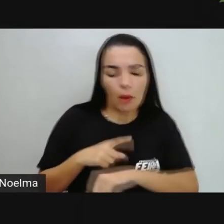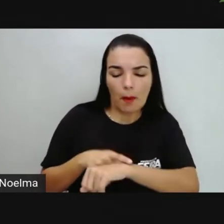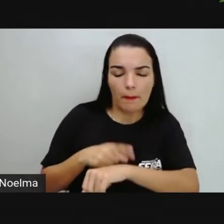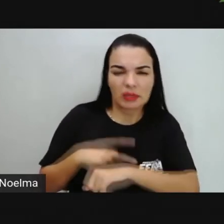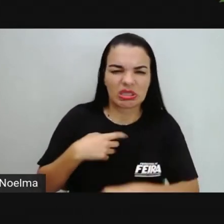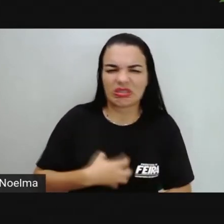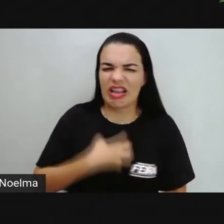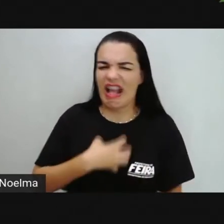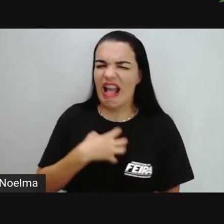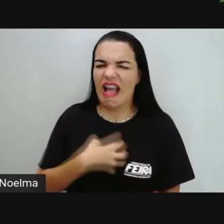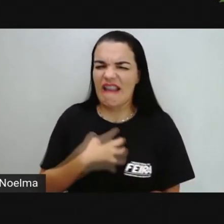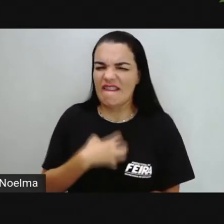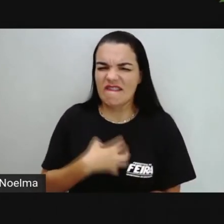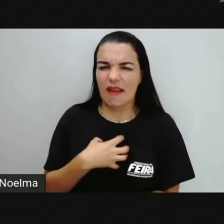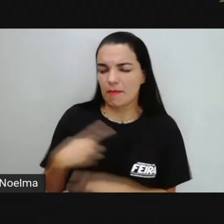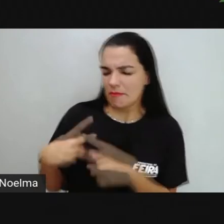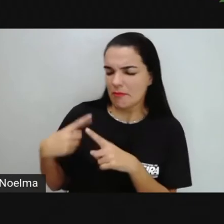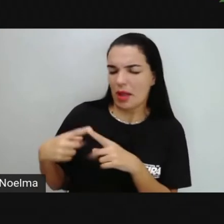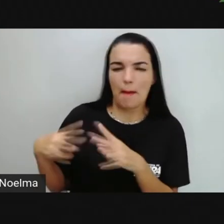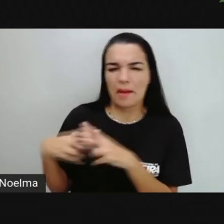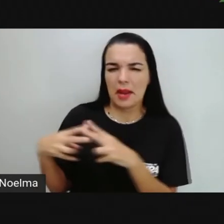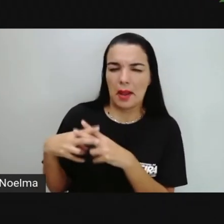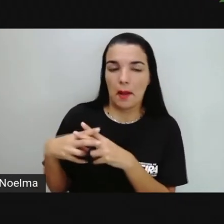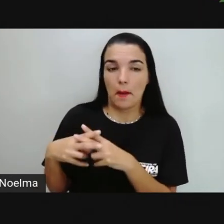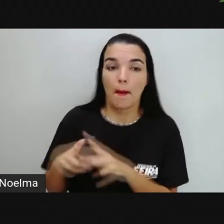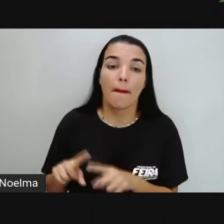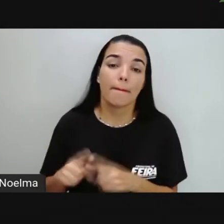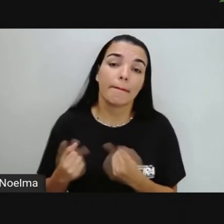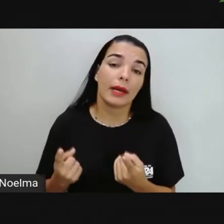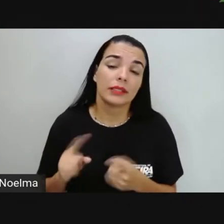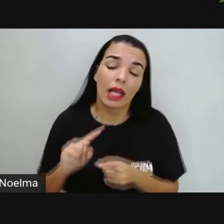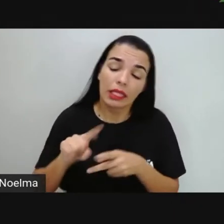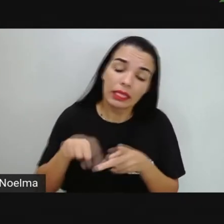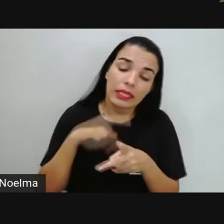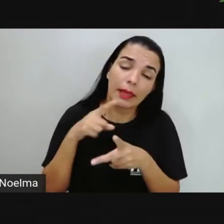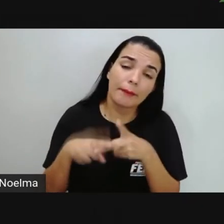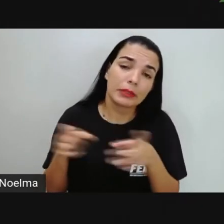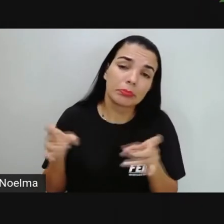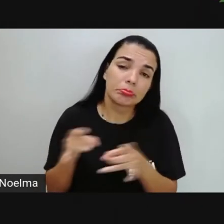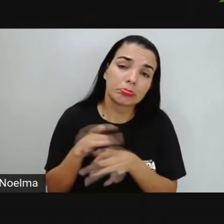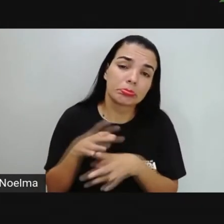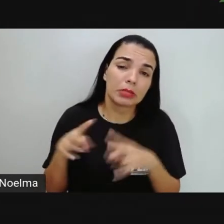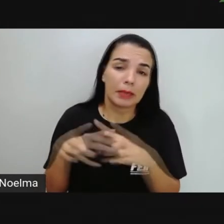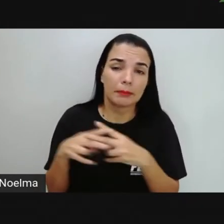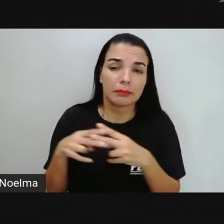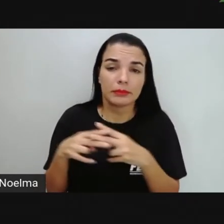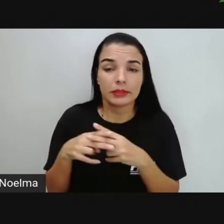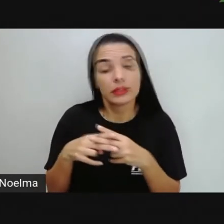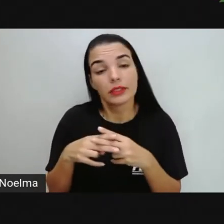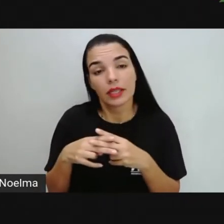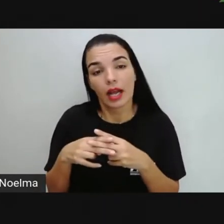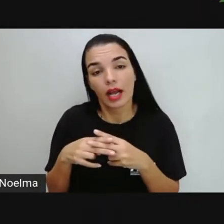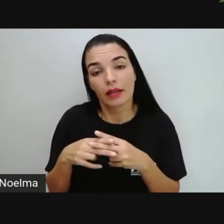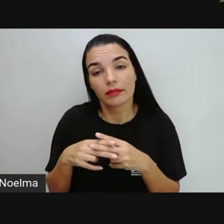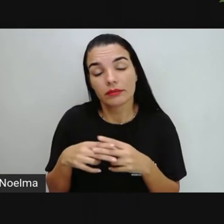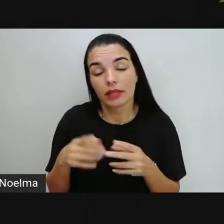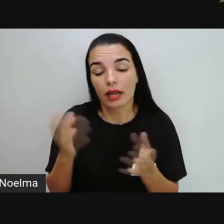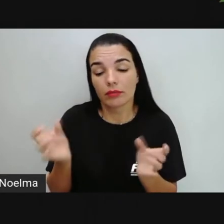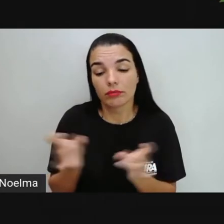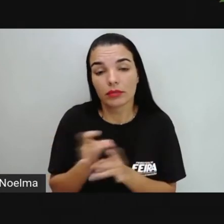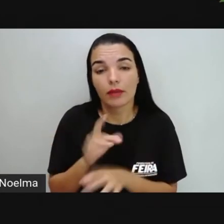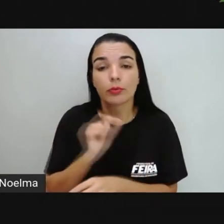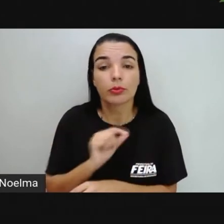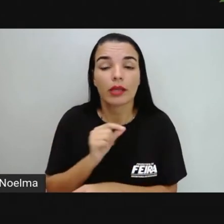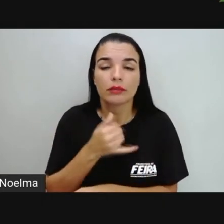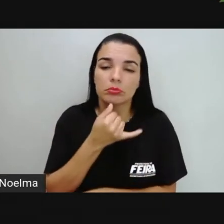a gente sente, ó, raiva, né? Mas depois que passa a situação que a gente está com muita raiva, a